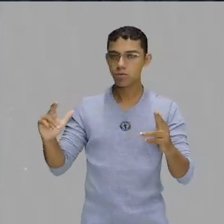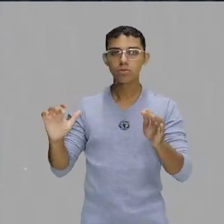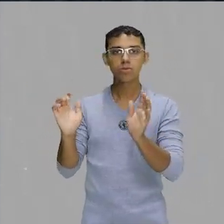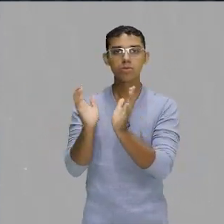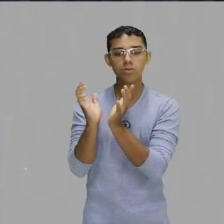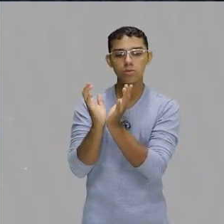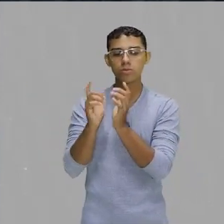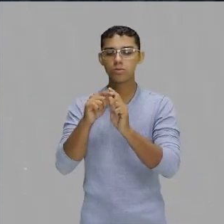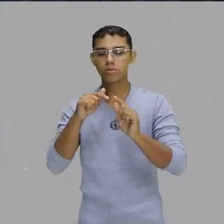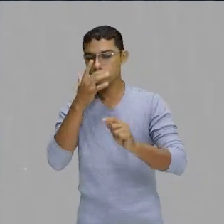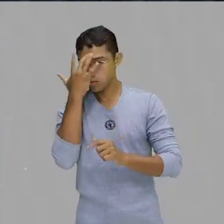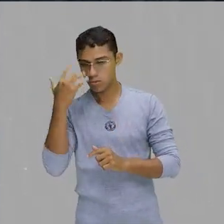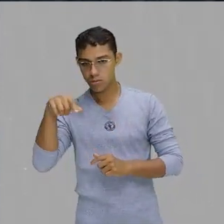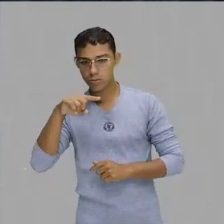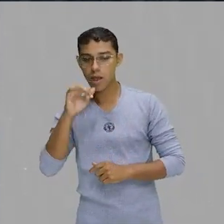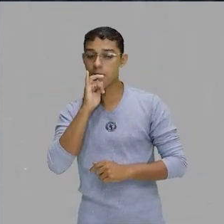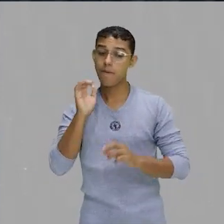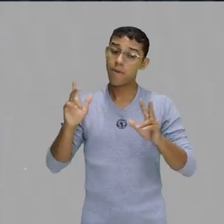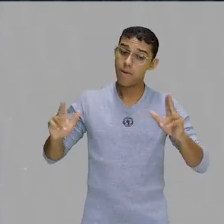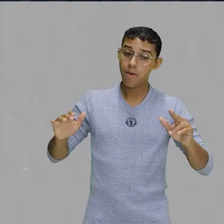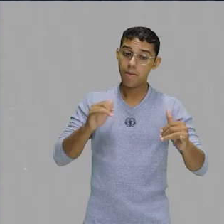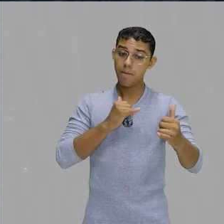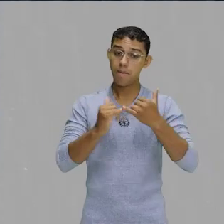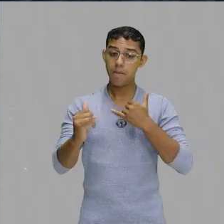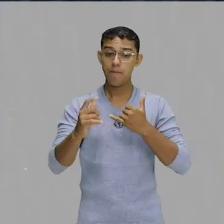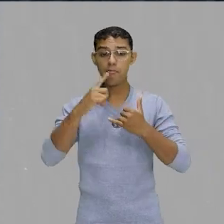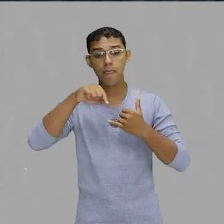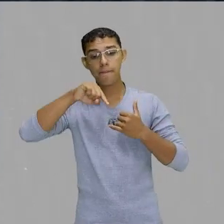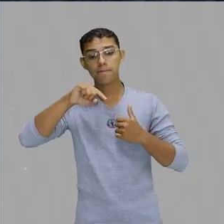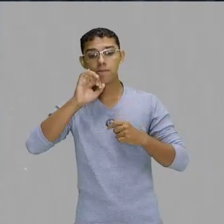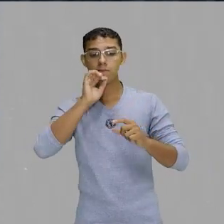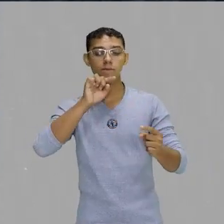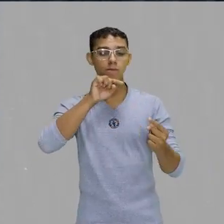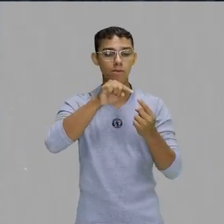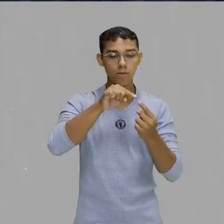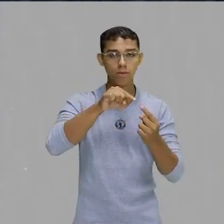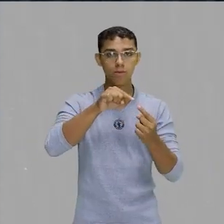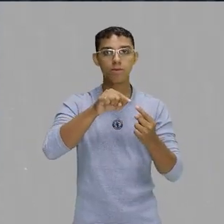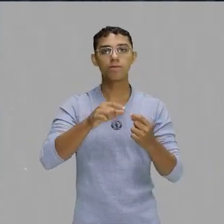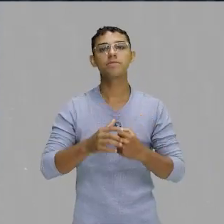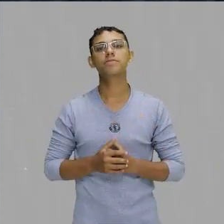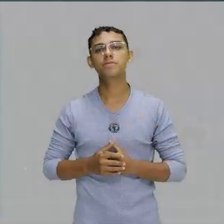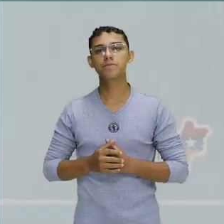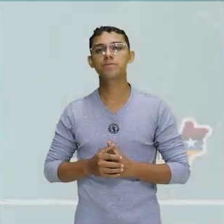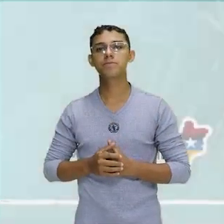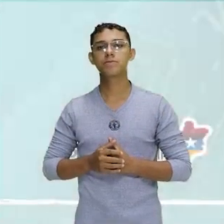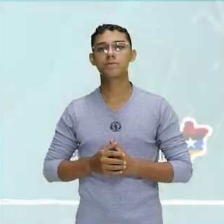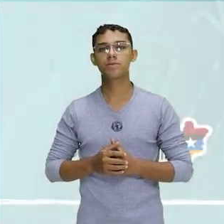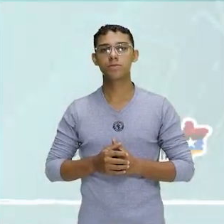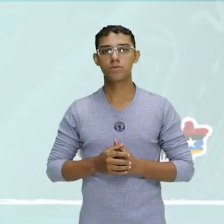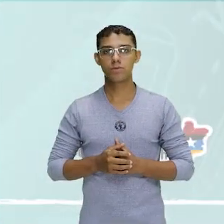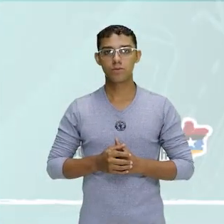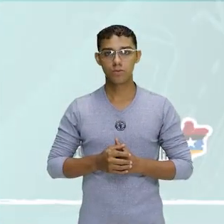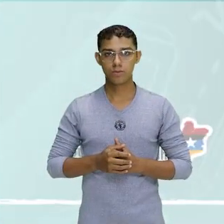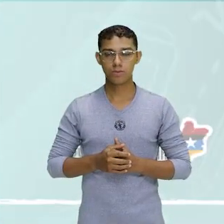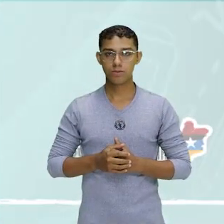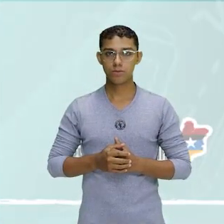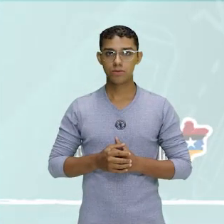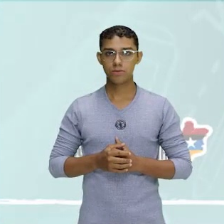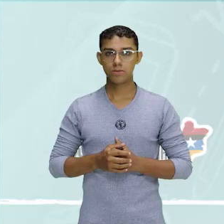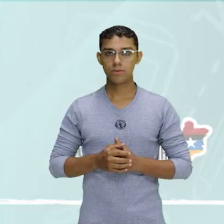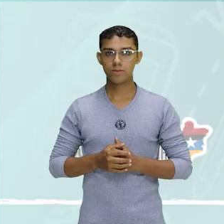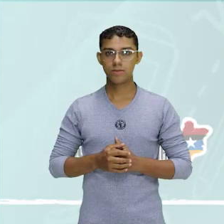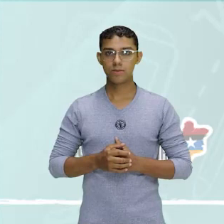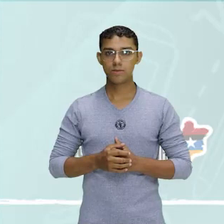Eles são parecidos apenas nesse sentido, tá, gente? Então, são